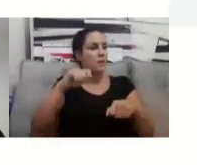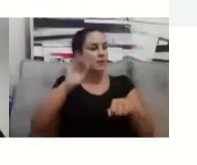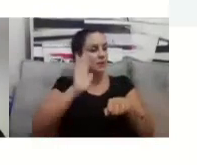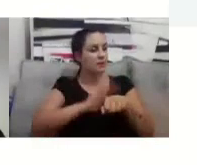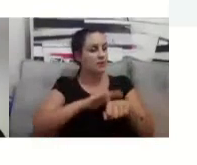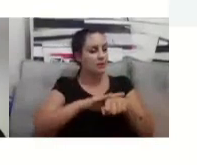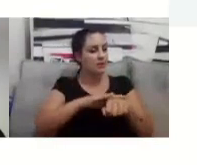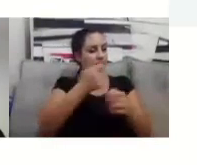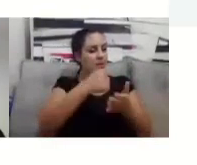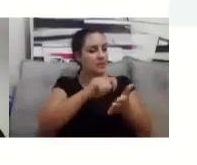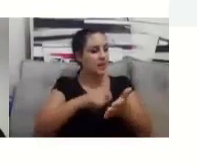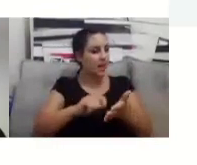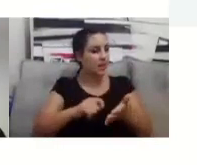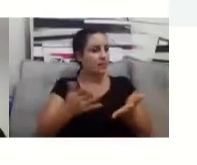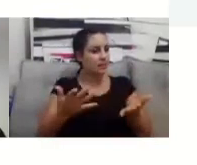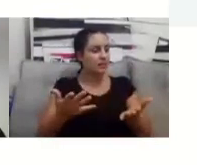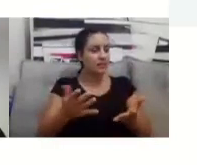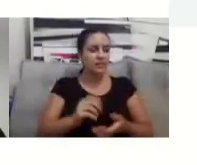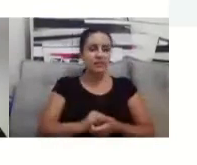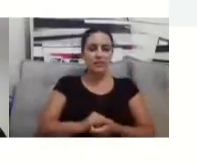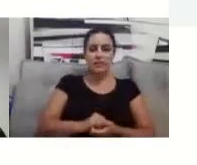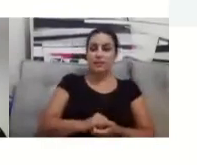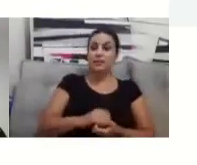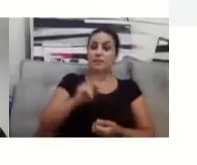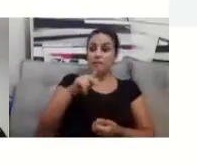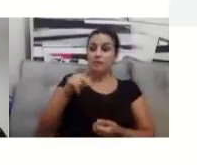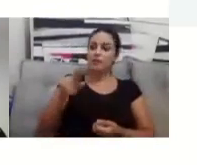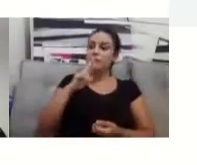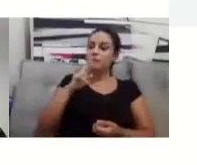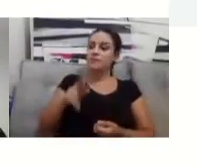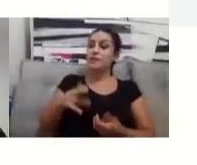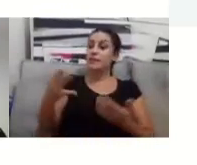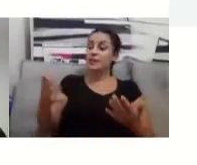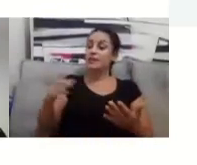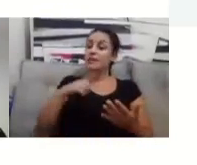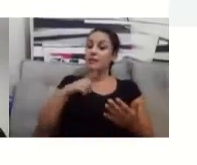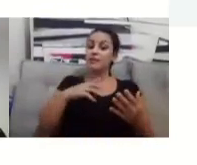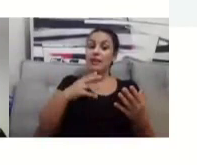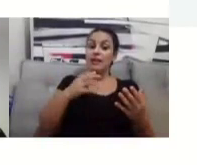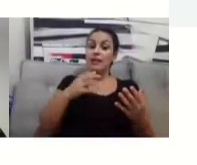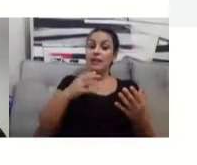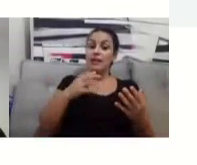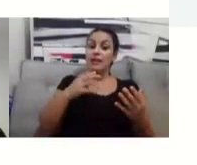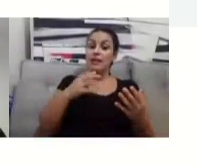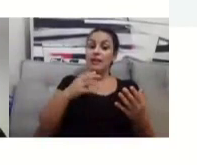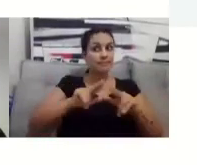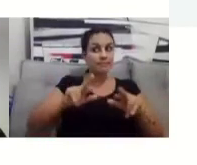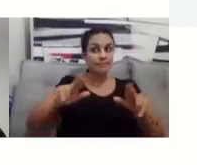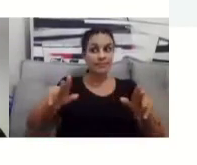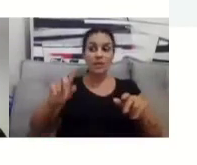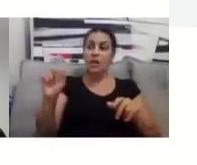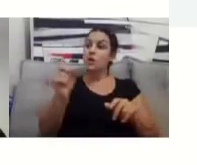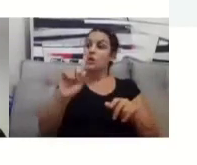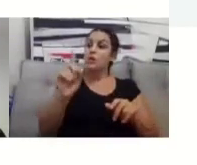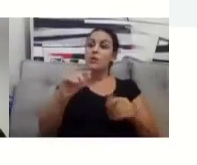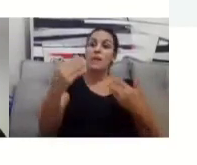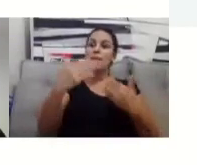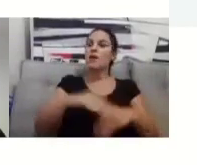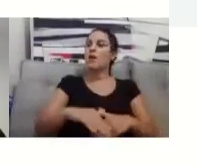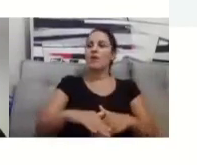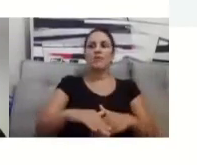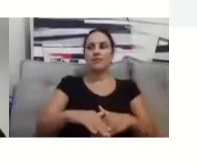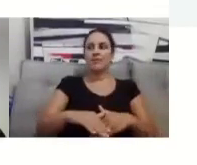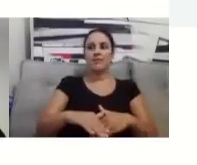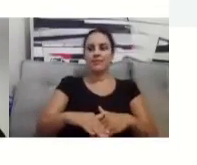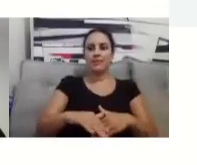vocês têm várias atividades nesse curso e necessariamente não são provas, tá? Vocês vão entrar no Moodle, vocês vão